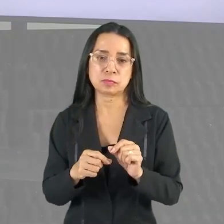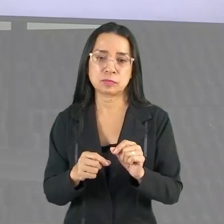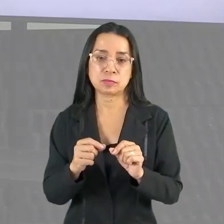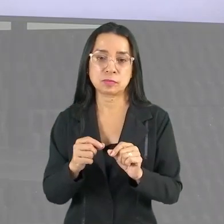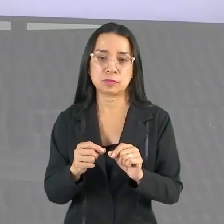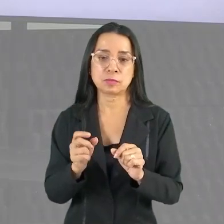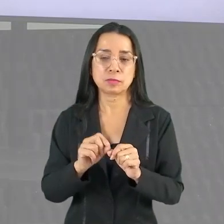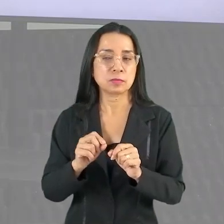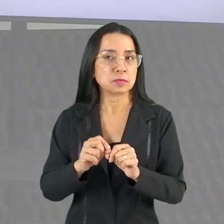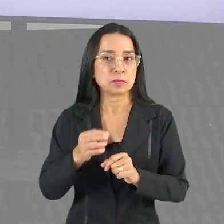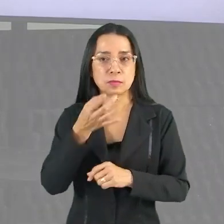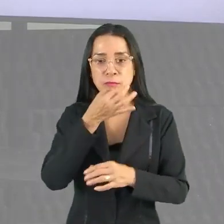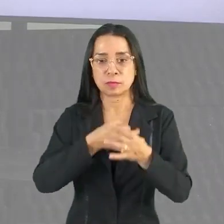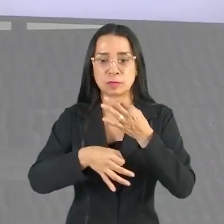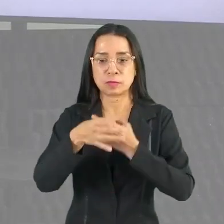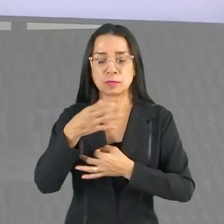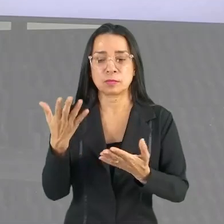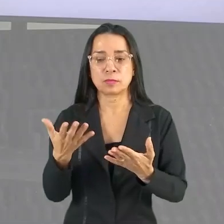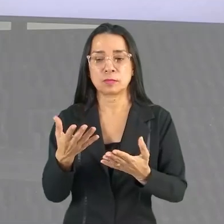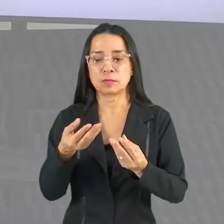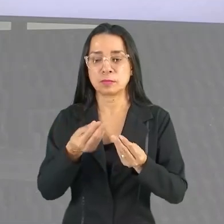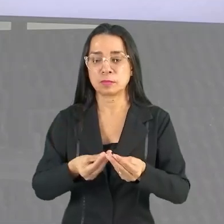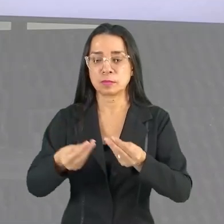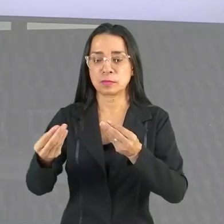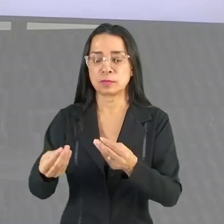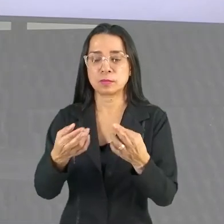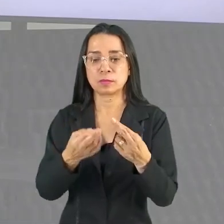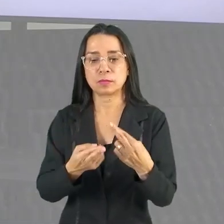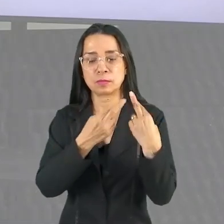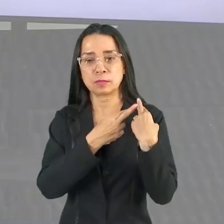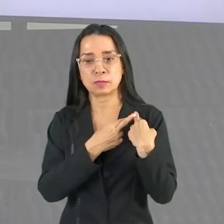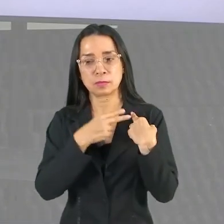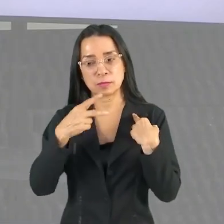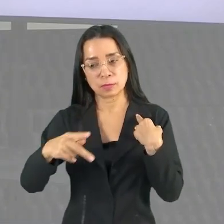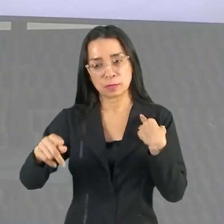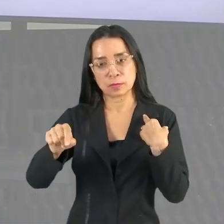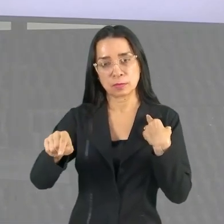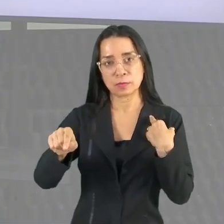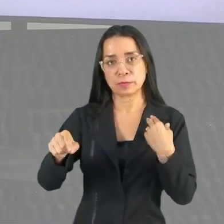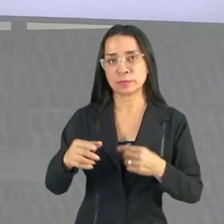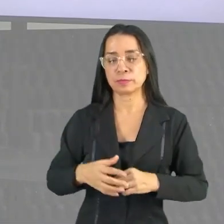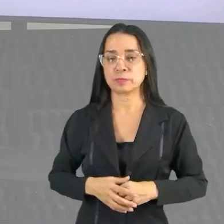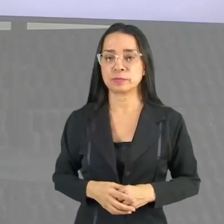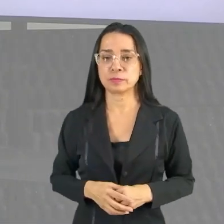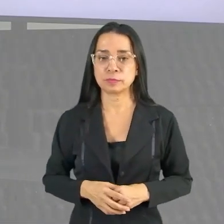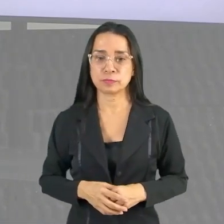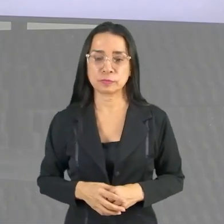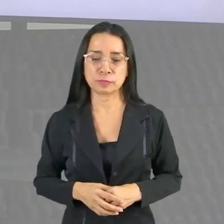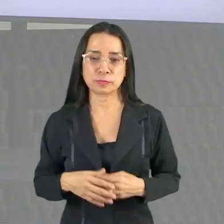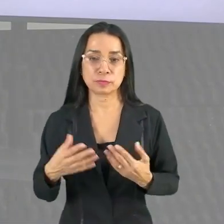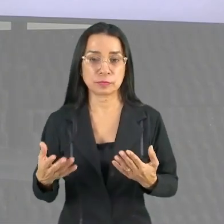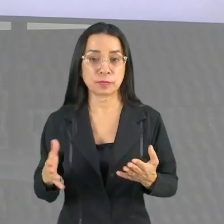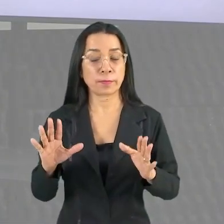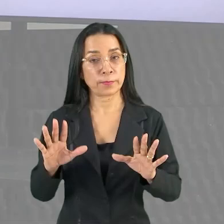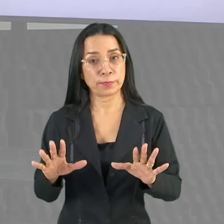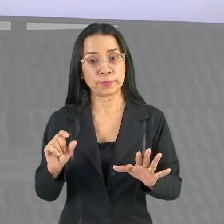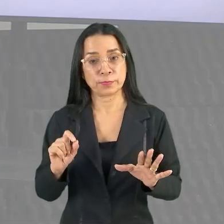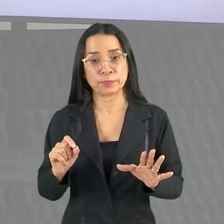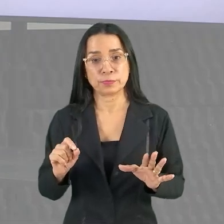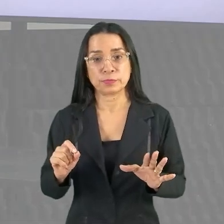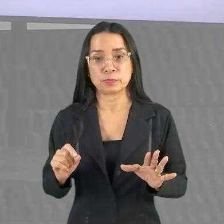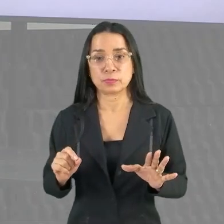crítica a isso. A jogar a responsabilidade para o indivíduo. Em contrapartida,